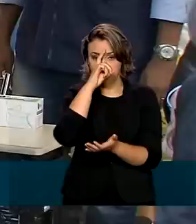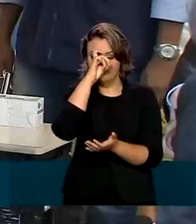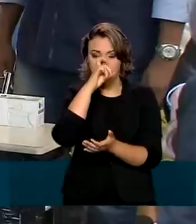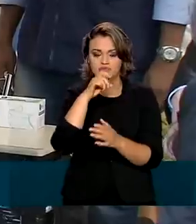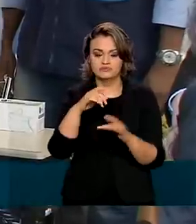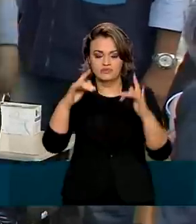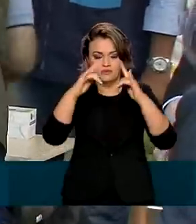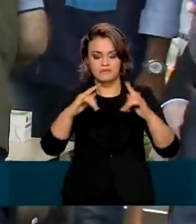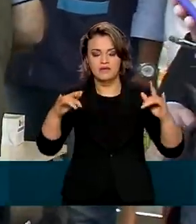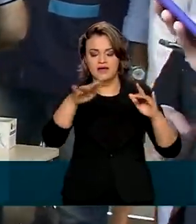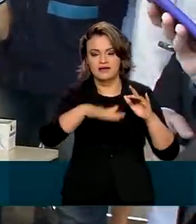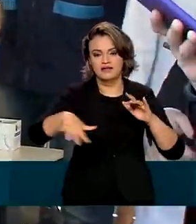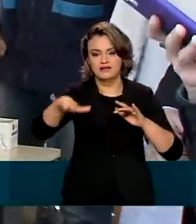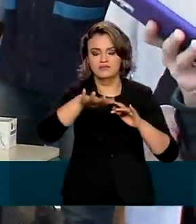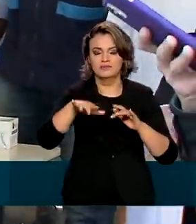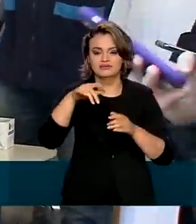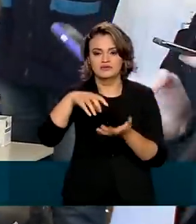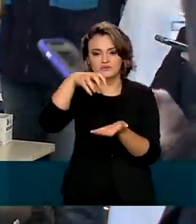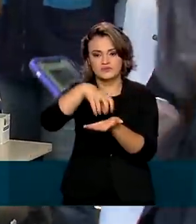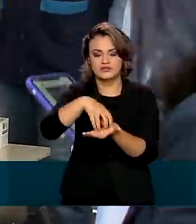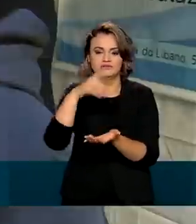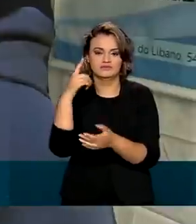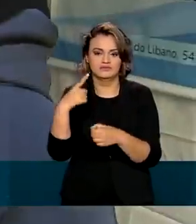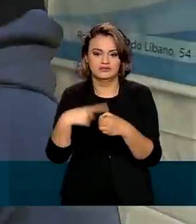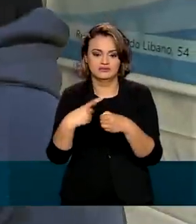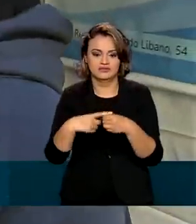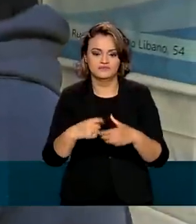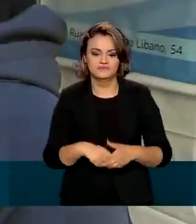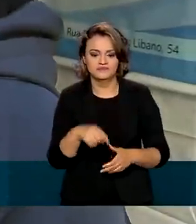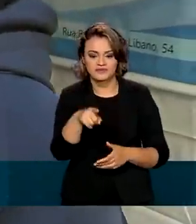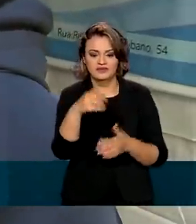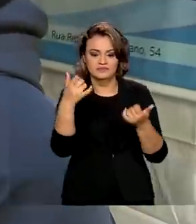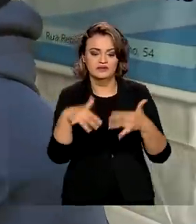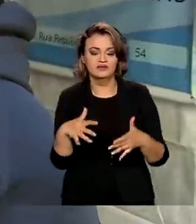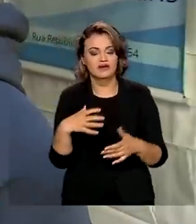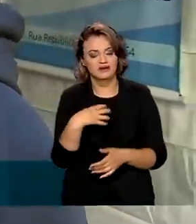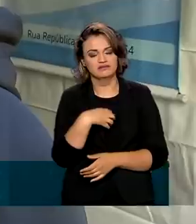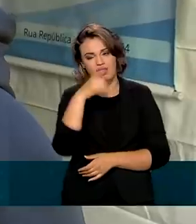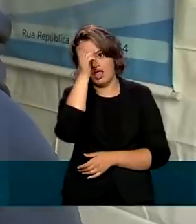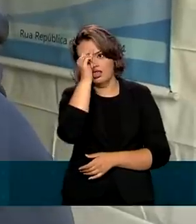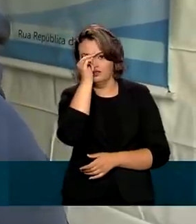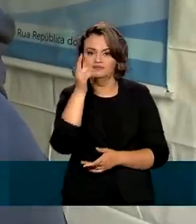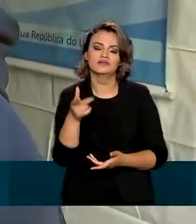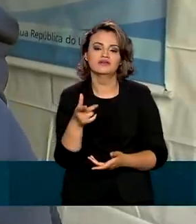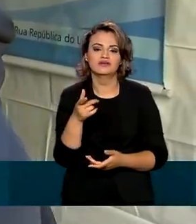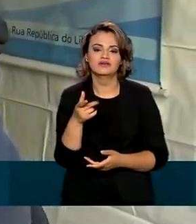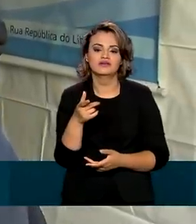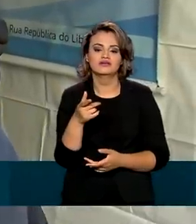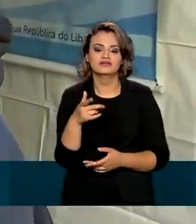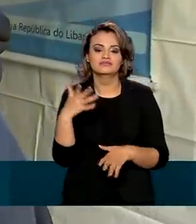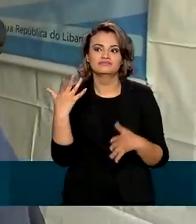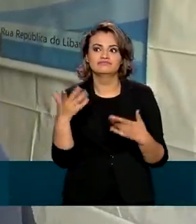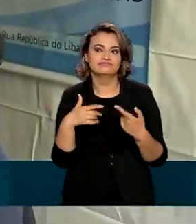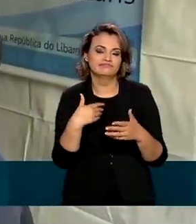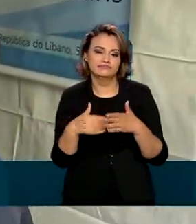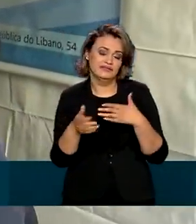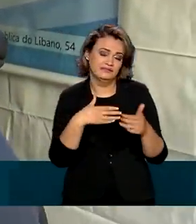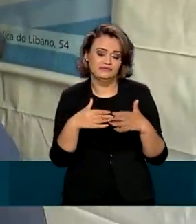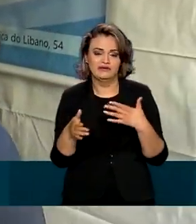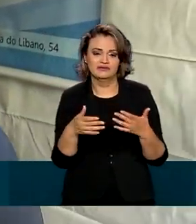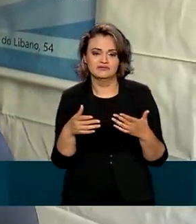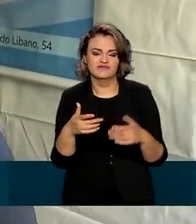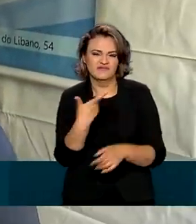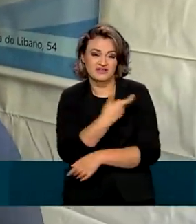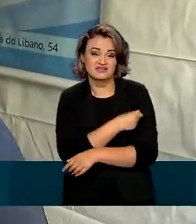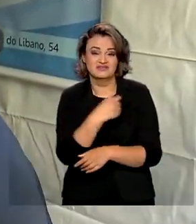montado em uma praça no centro da cidade. Para mim, estou sendo mais alívio, porque, independentemente de toda a vacina, como